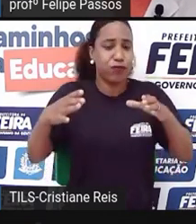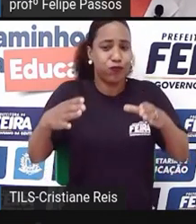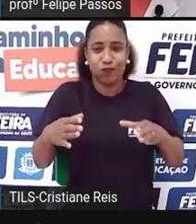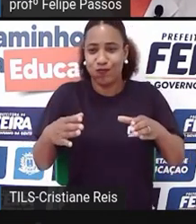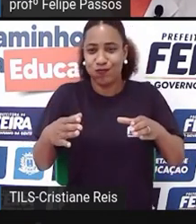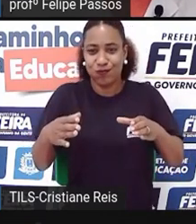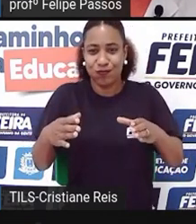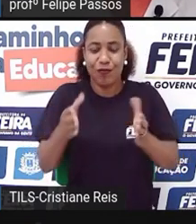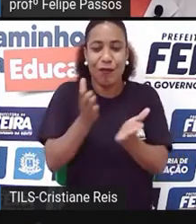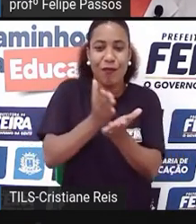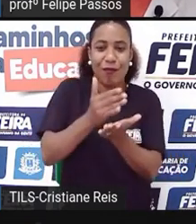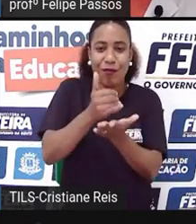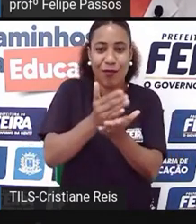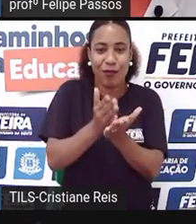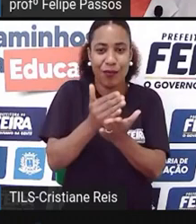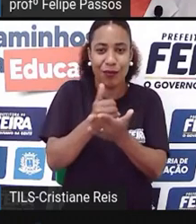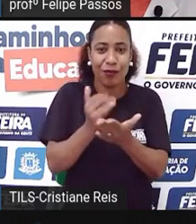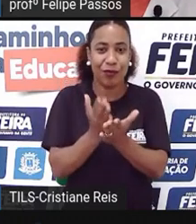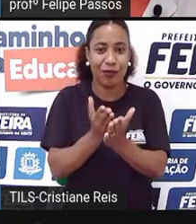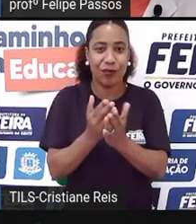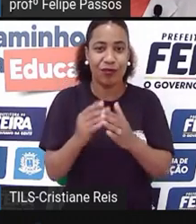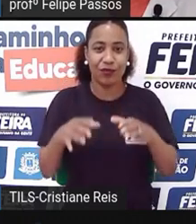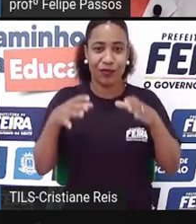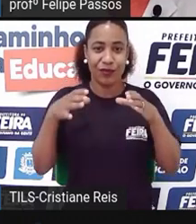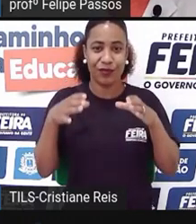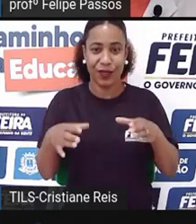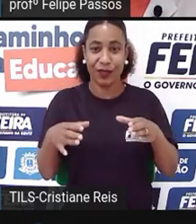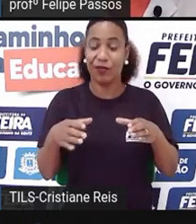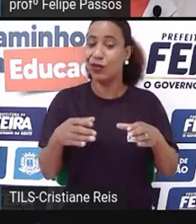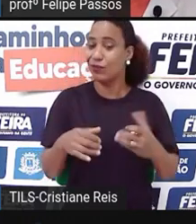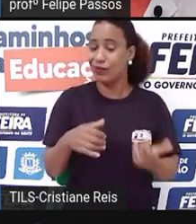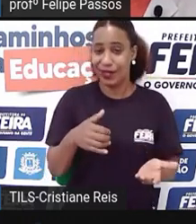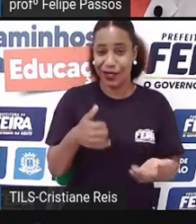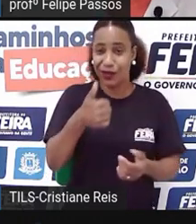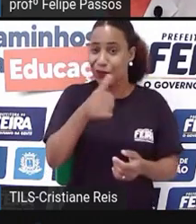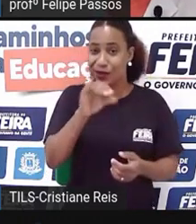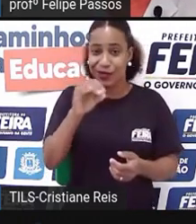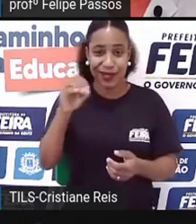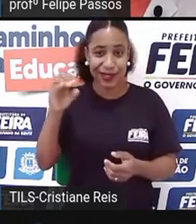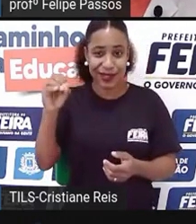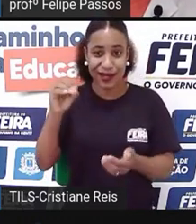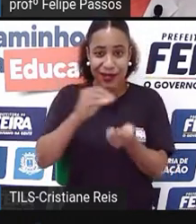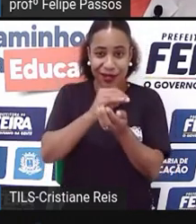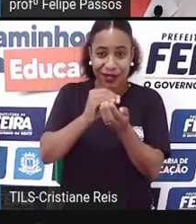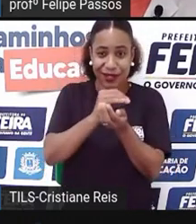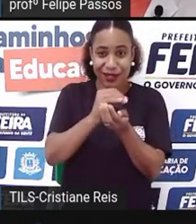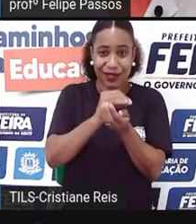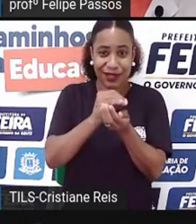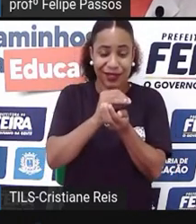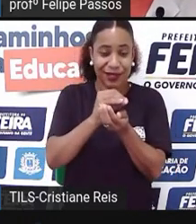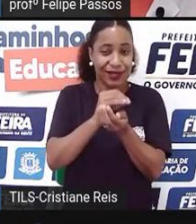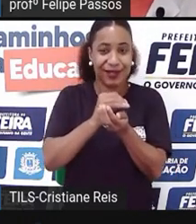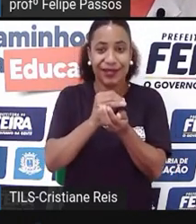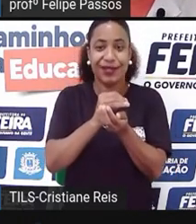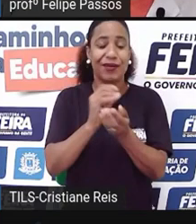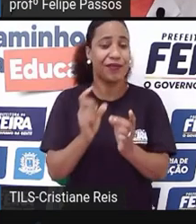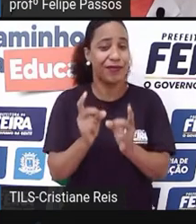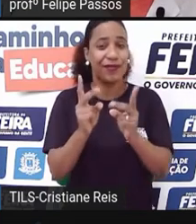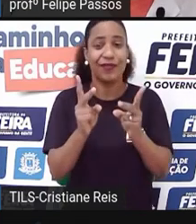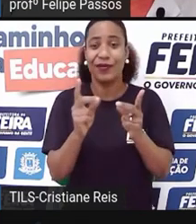for fazer um bolo, você pode começar com um centro de salgado, se você for produzir salgados.